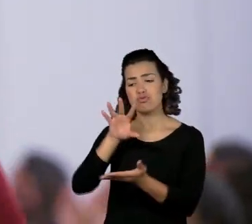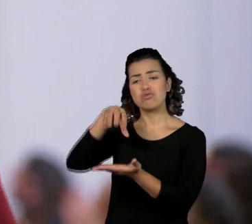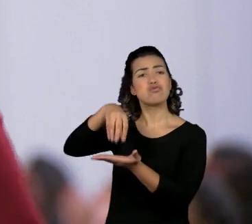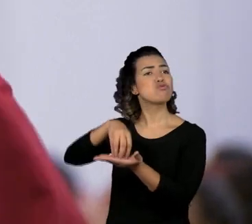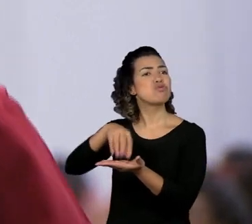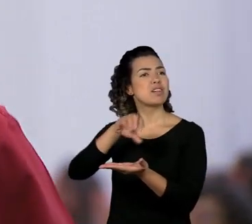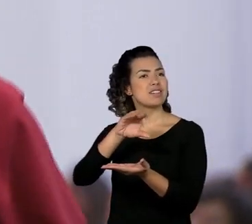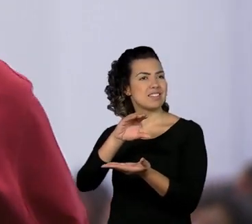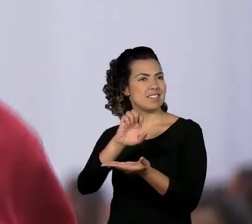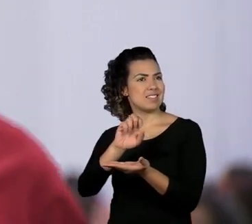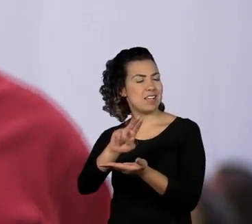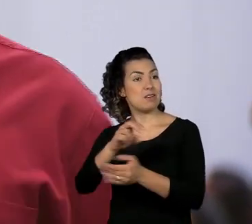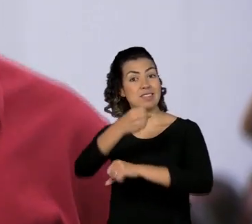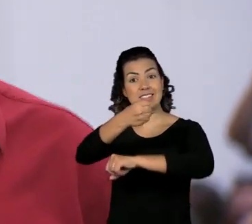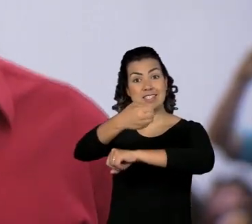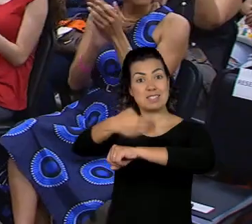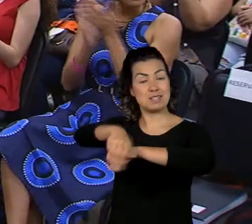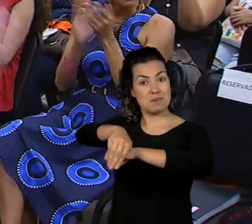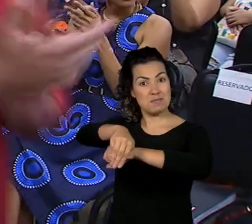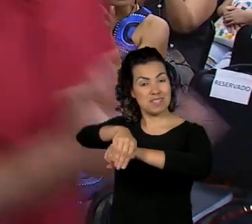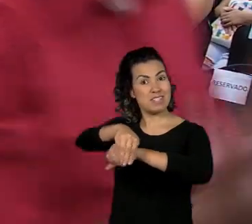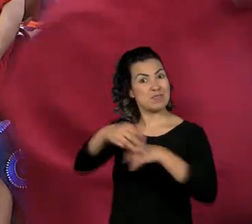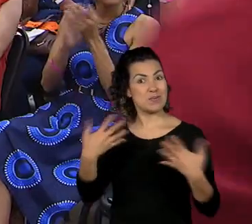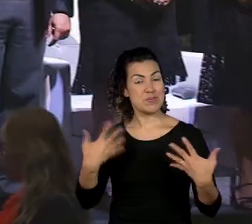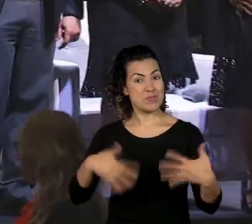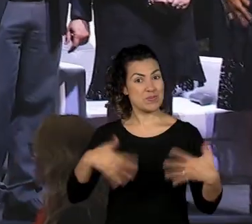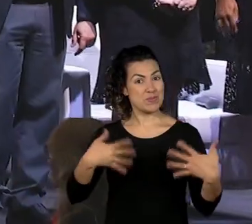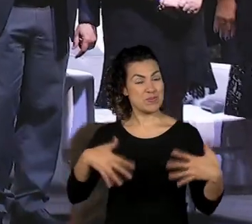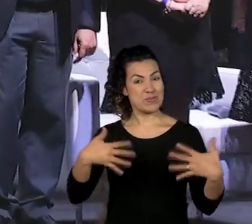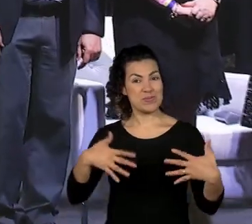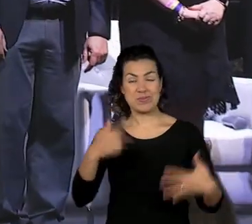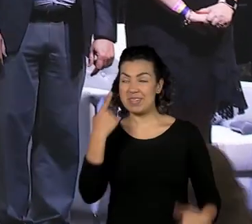Mateus, da Drede São Mateus.